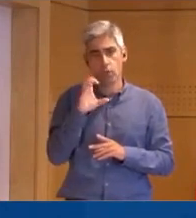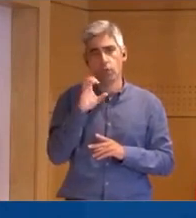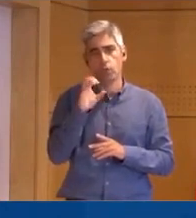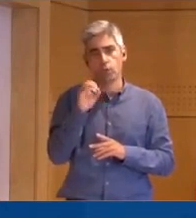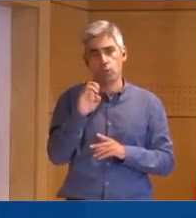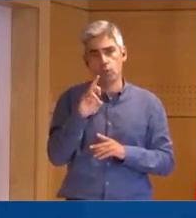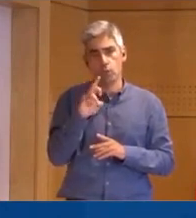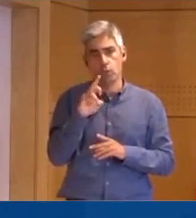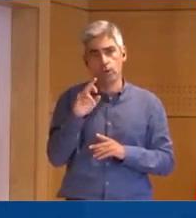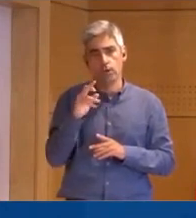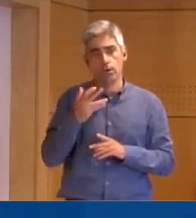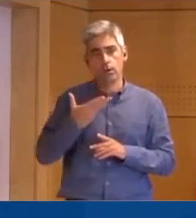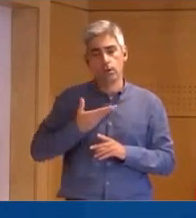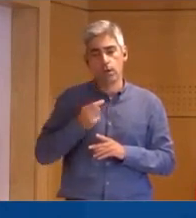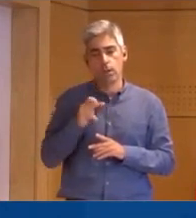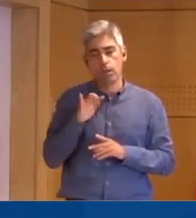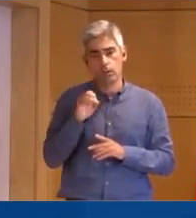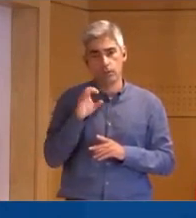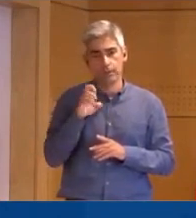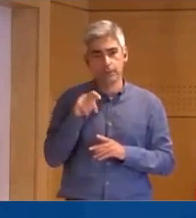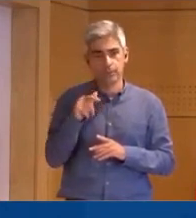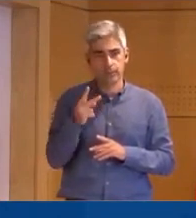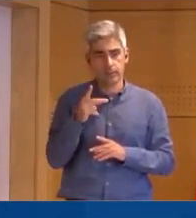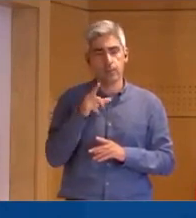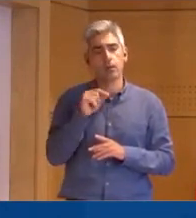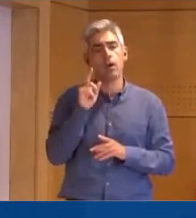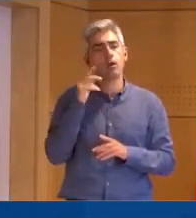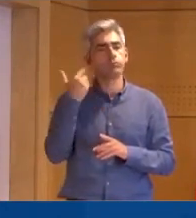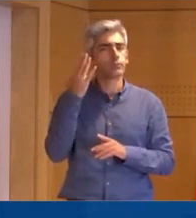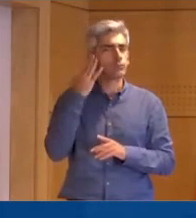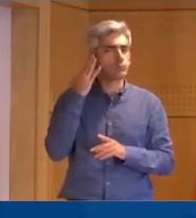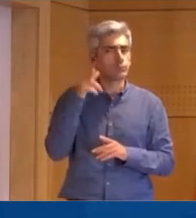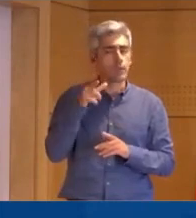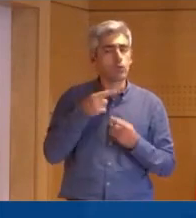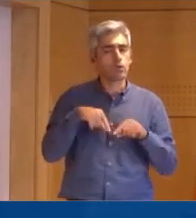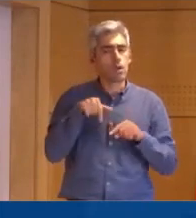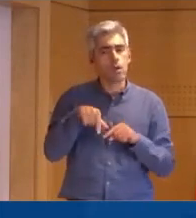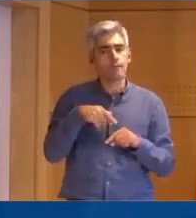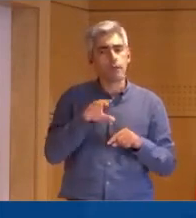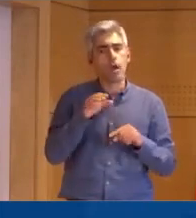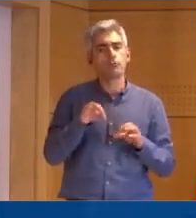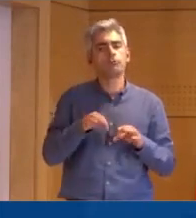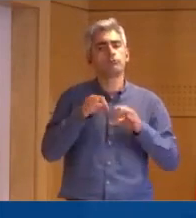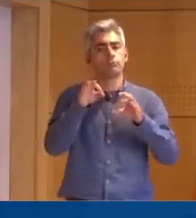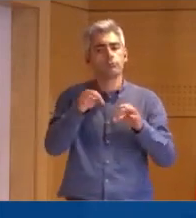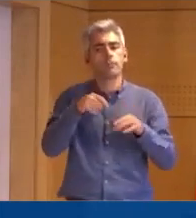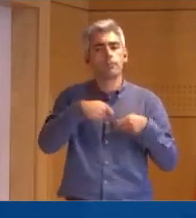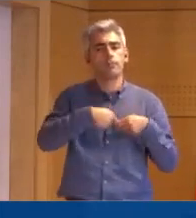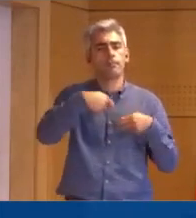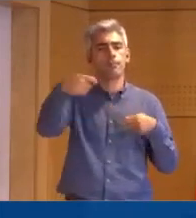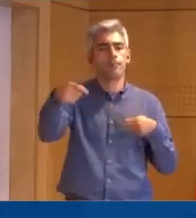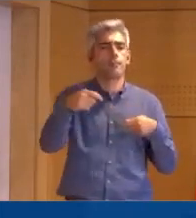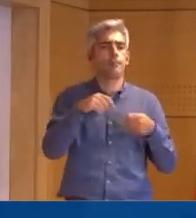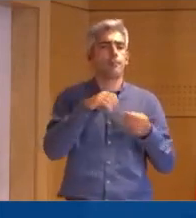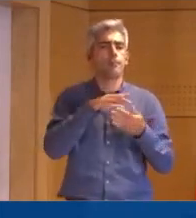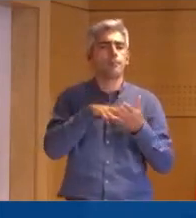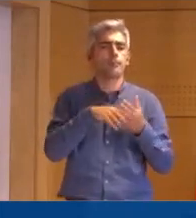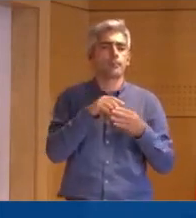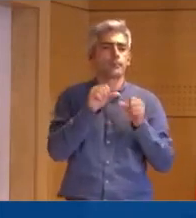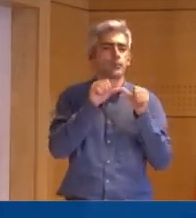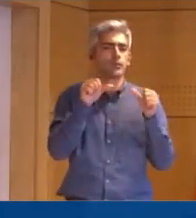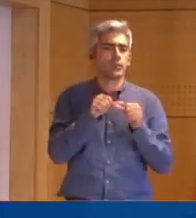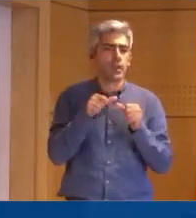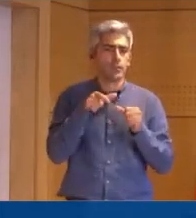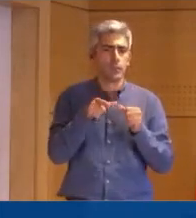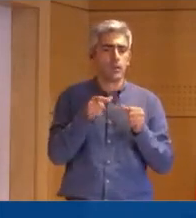Nós tínhamos a indicação de que nesta reunião sairia também a aprovação da prorrogação dos prazos para o regime jurídico dos instrumentos de